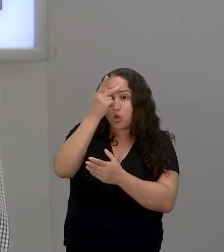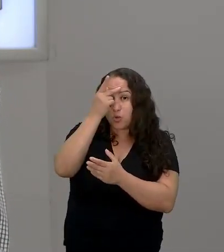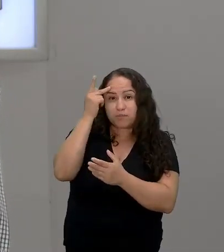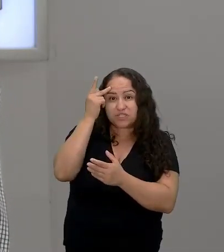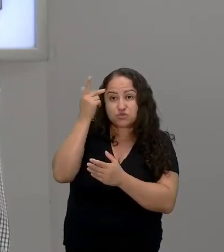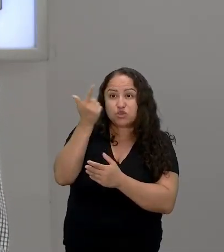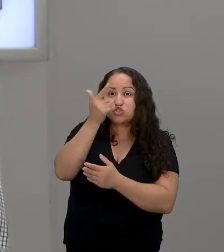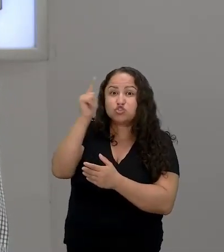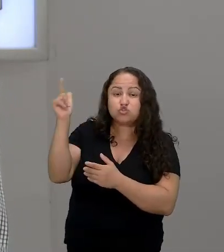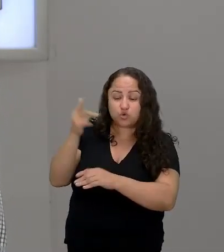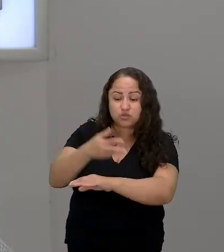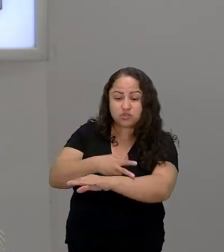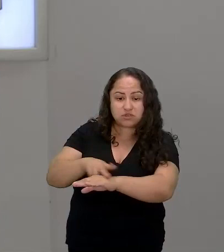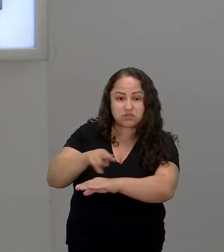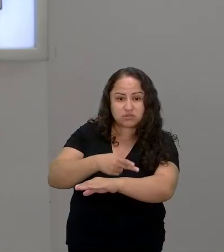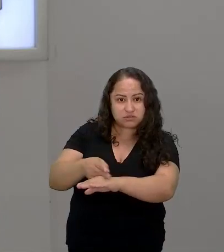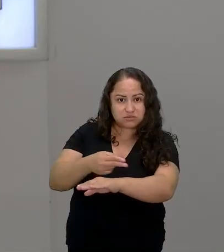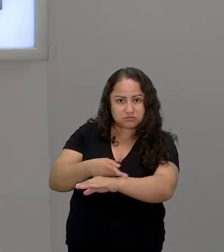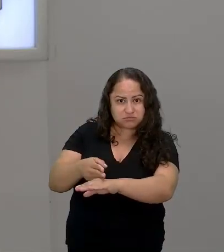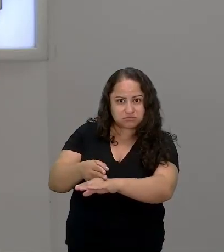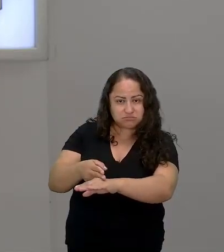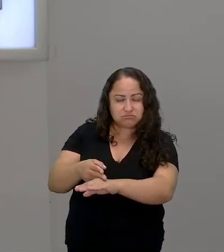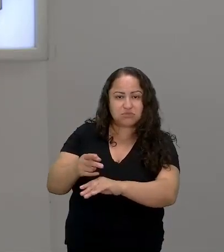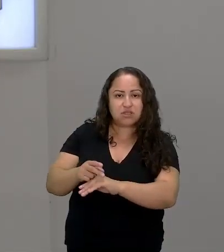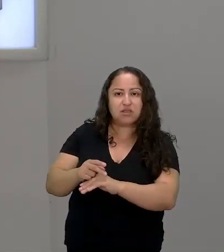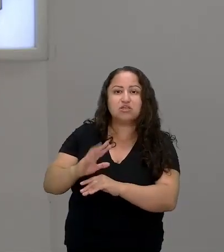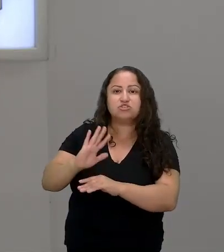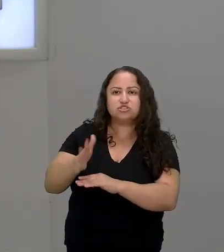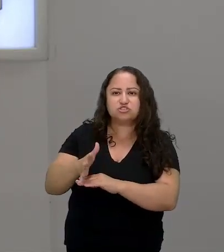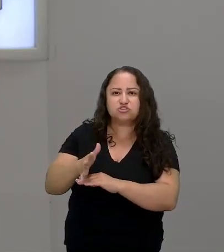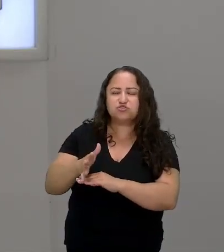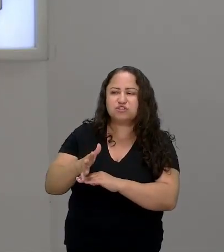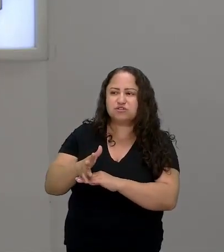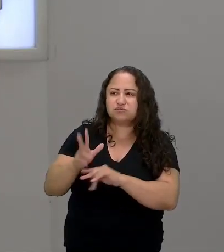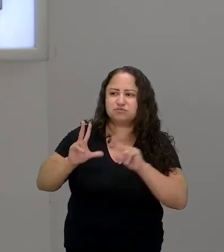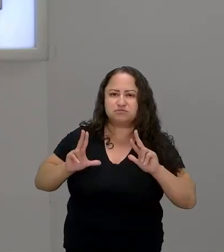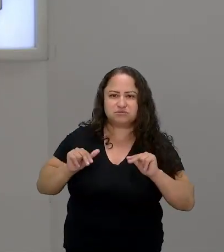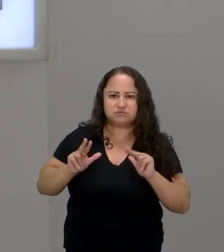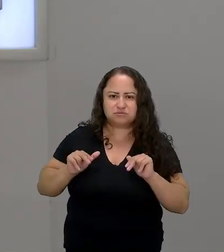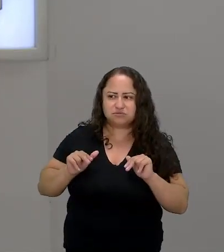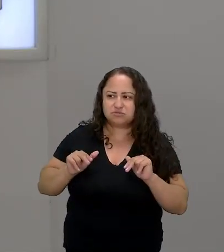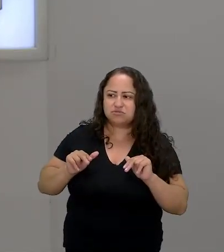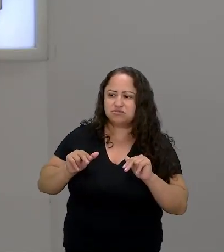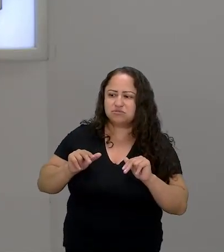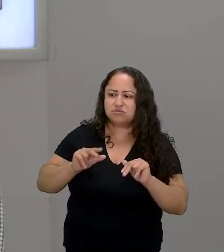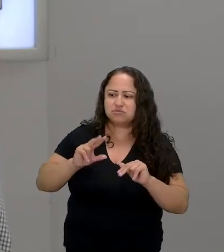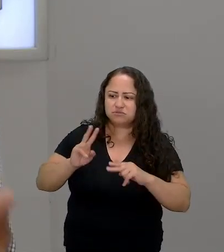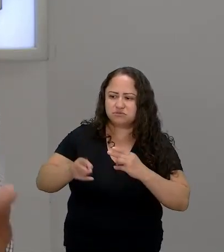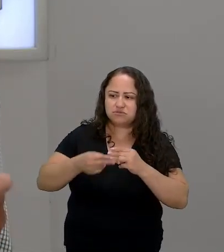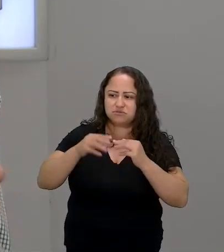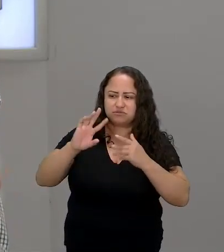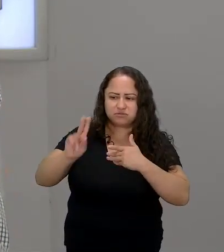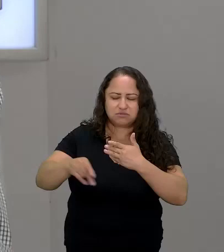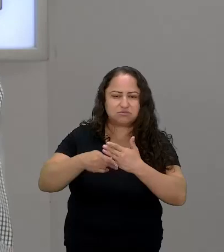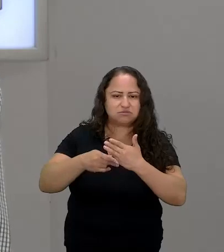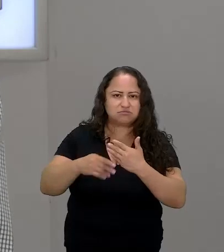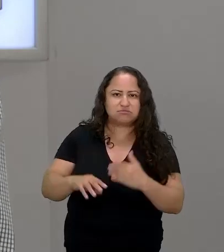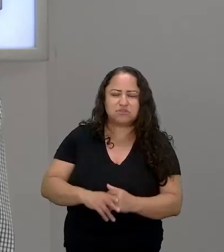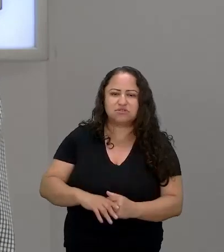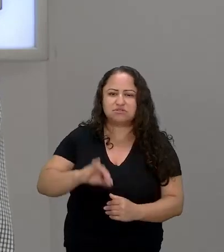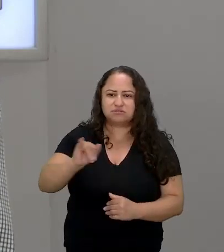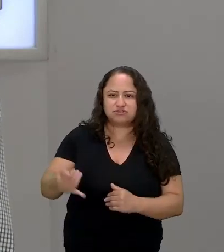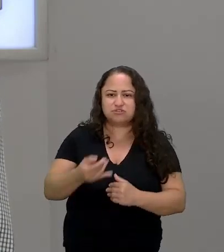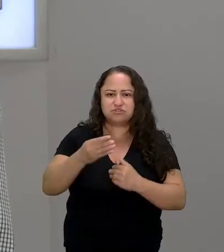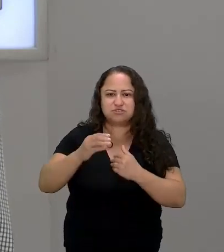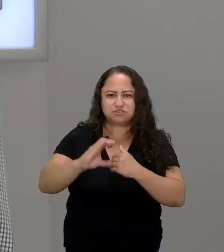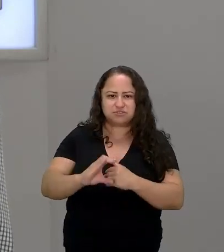um judeu trazendo um pouco o que a Edivane está trazendo da autora então a tituba negra ela